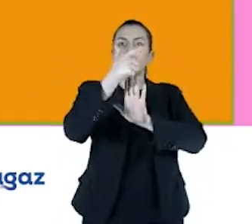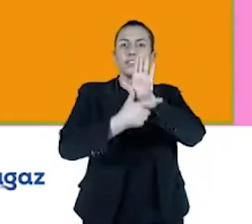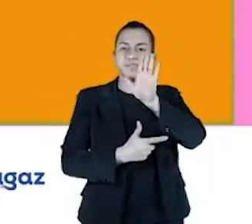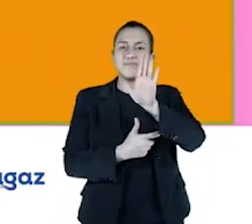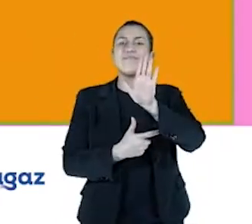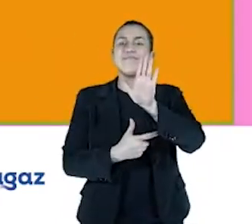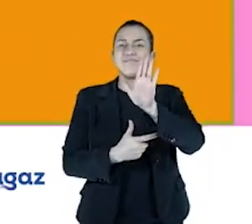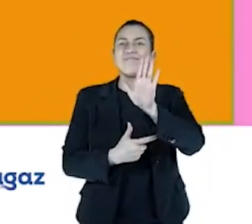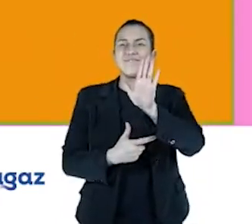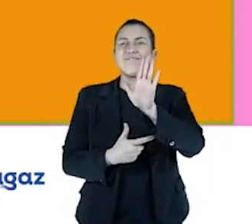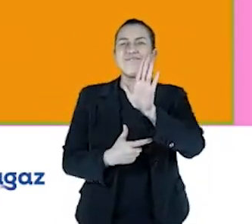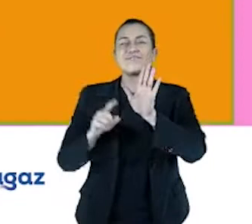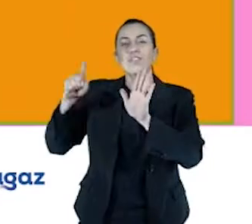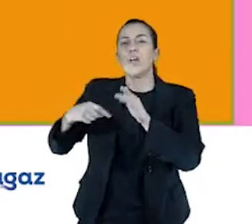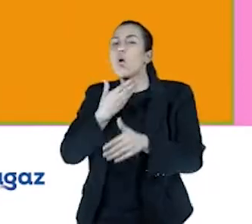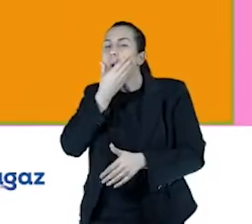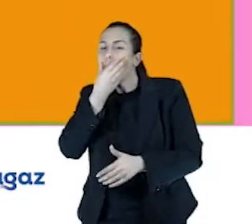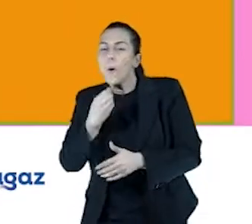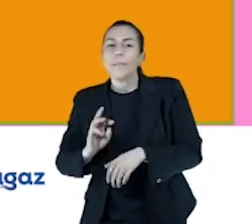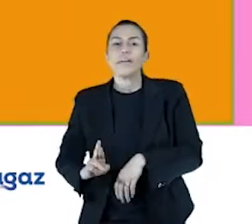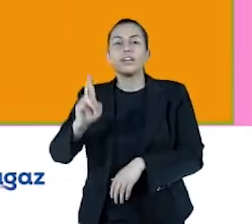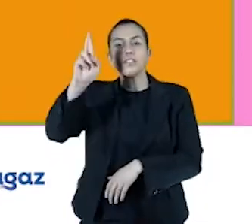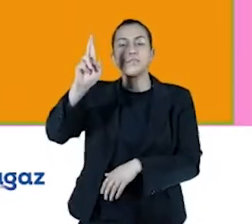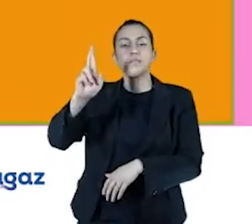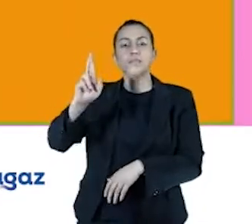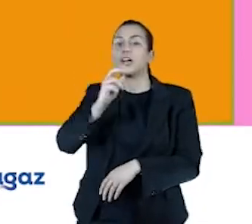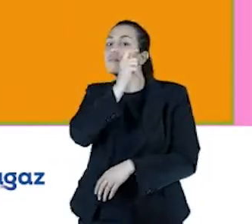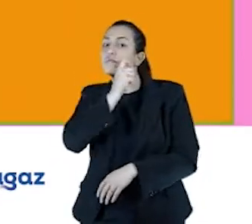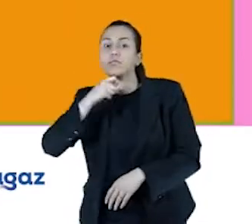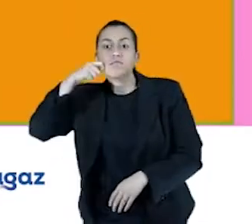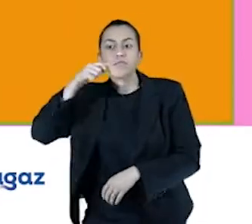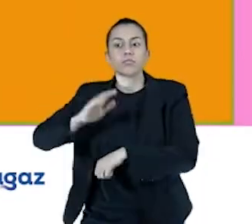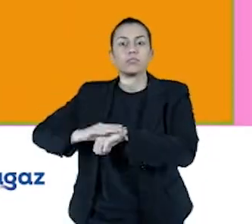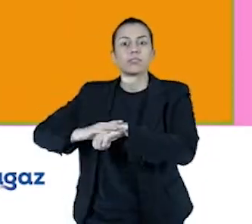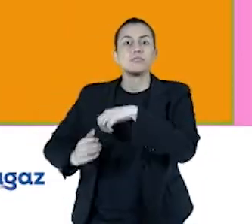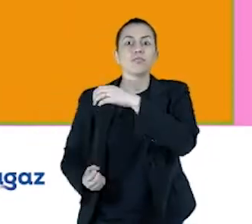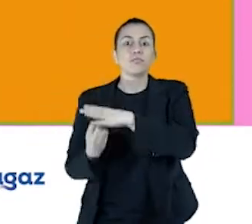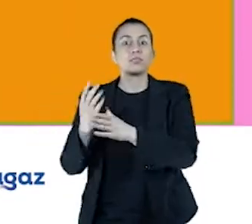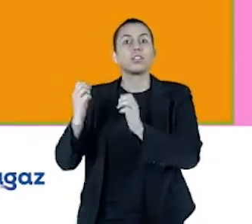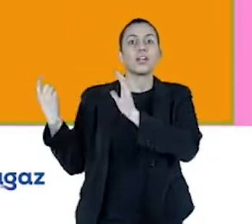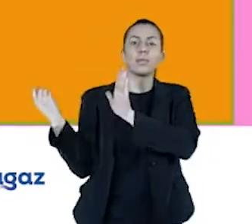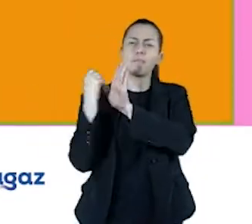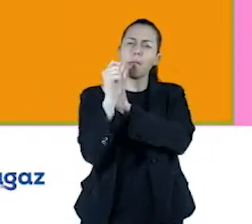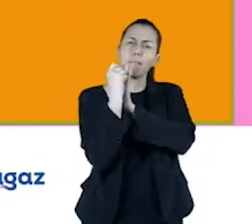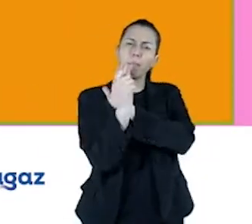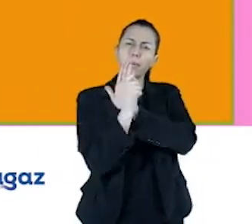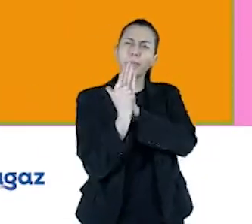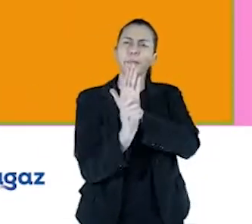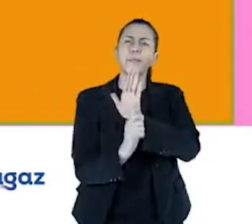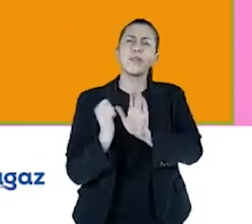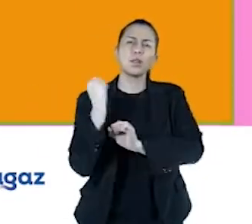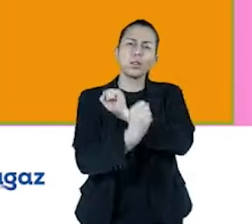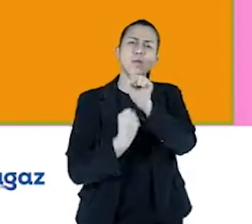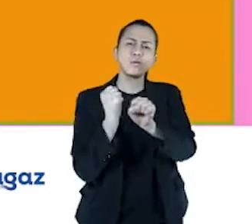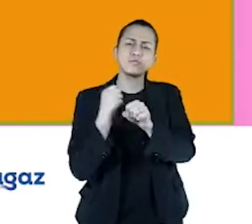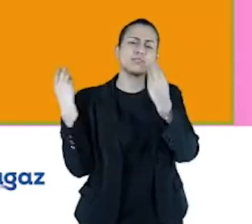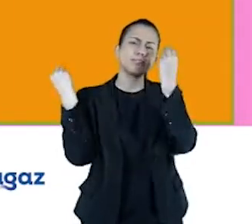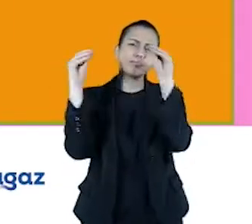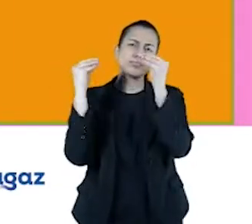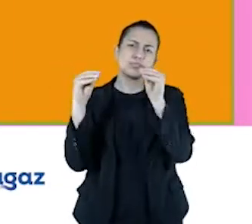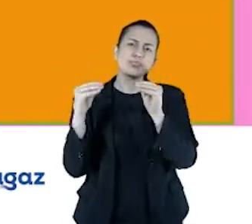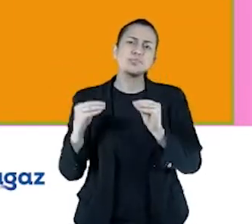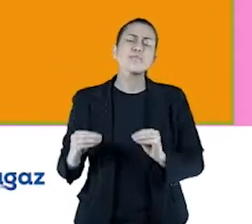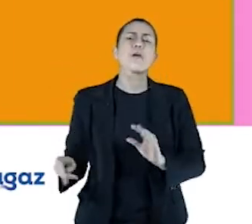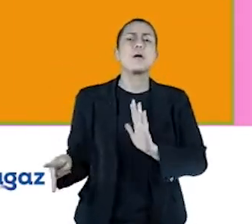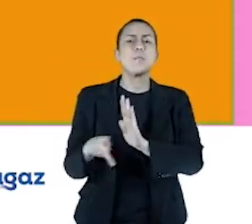que o Jeff Bezos, que é o fundador da Amazon, fez, né, e essa é uma carta que ele todo ano publica, né, então ele todo ano publica uma carta aos